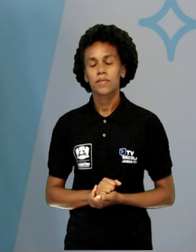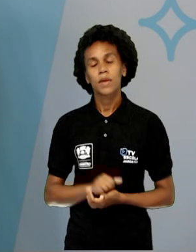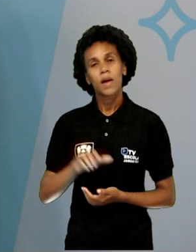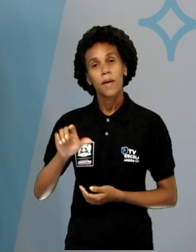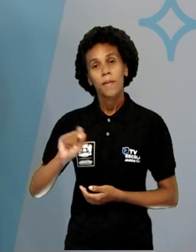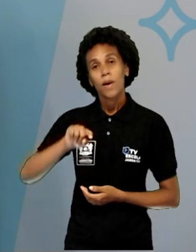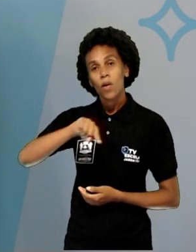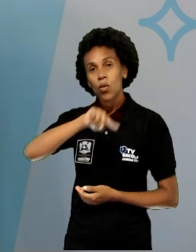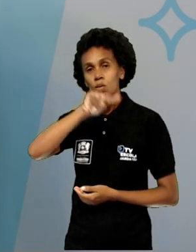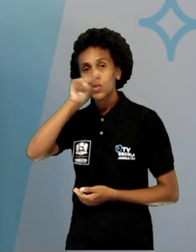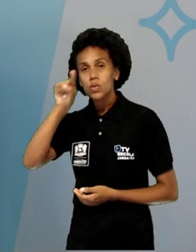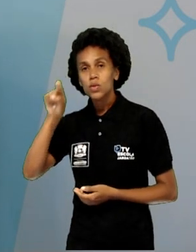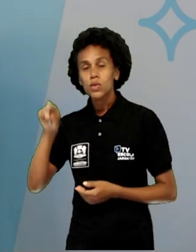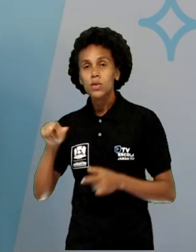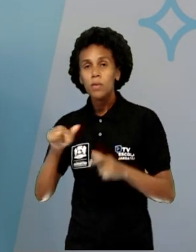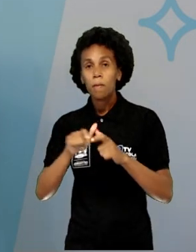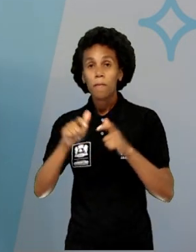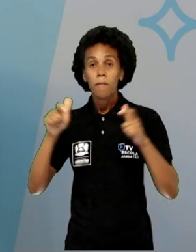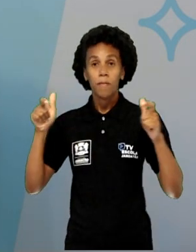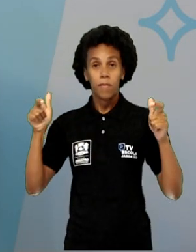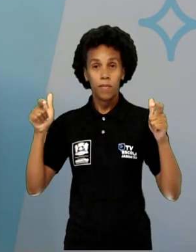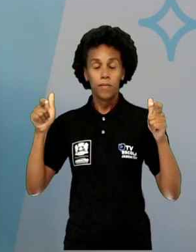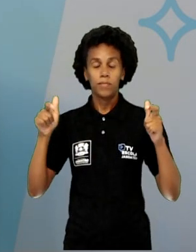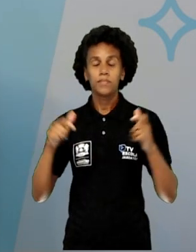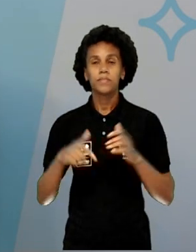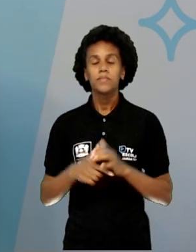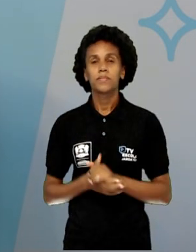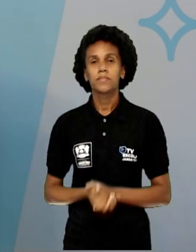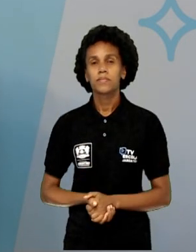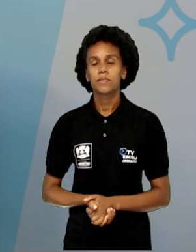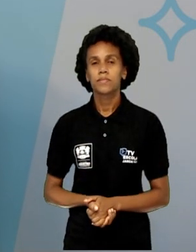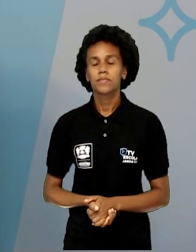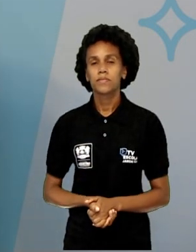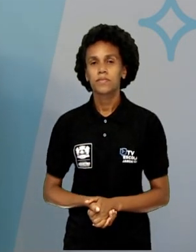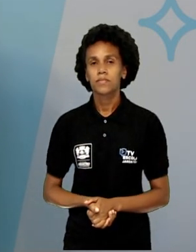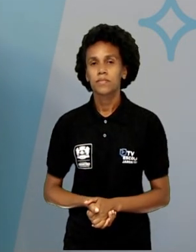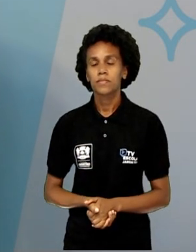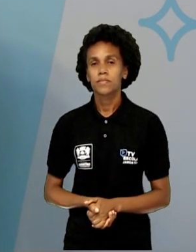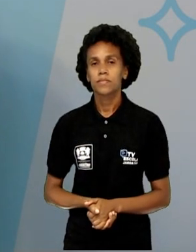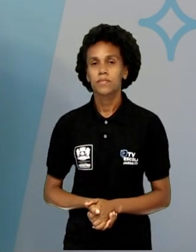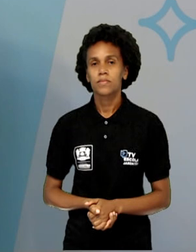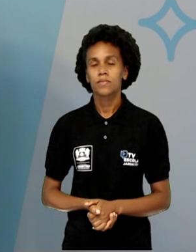da tartaruga, maior, tá certo? Vou circular aqui,